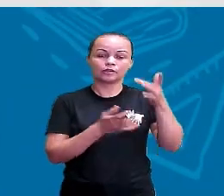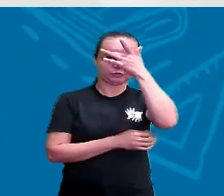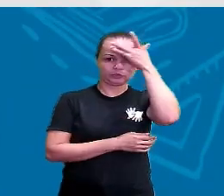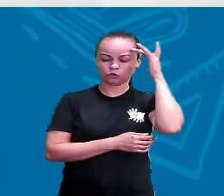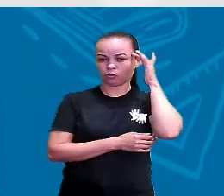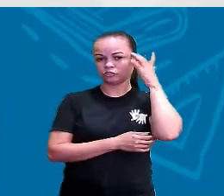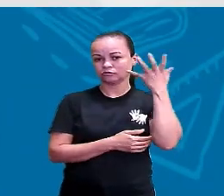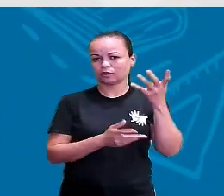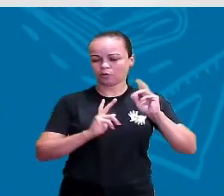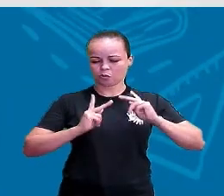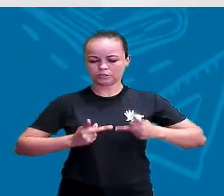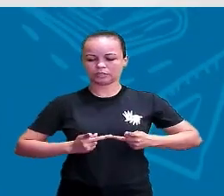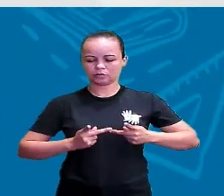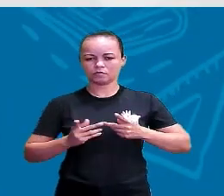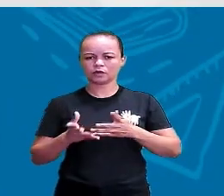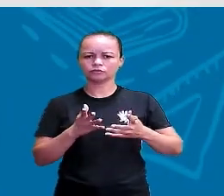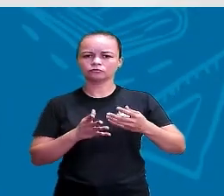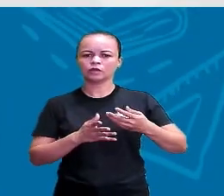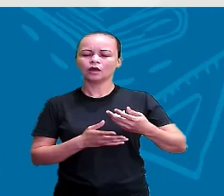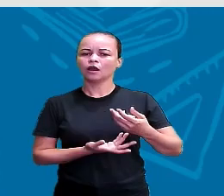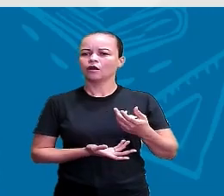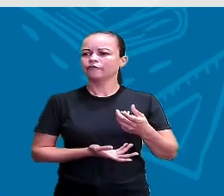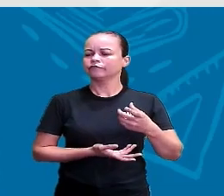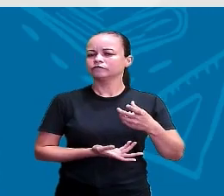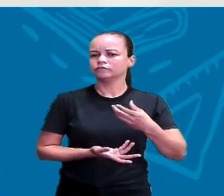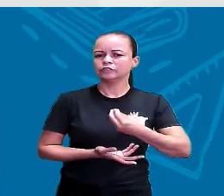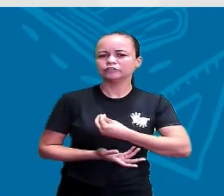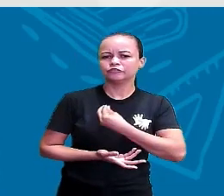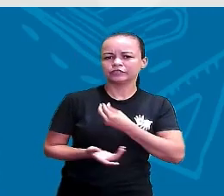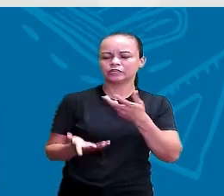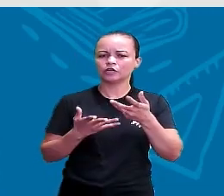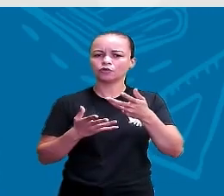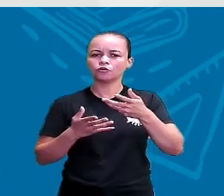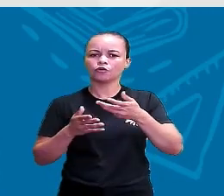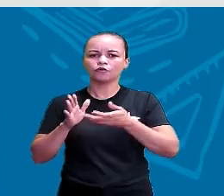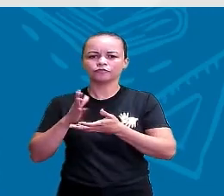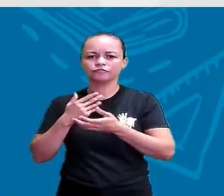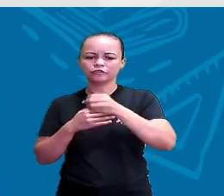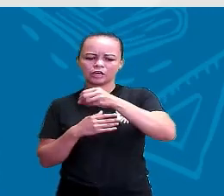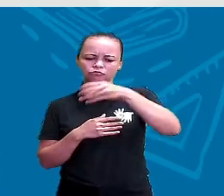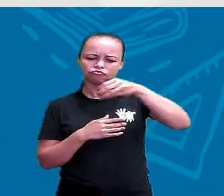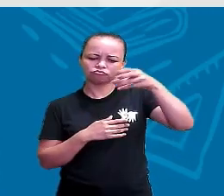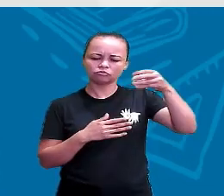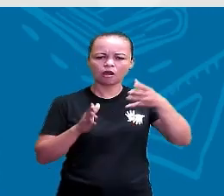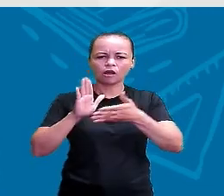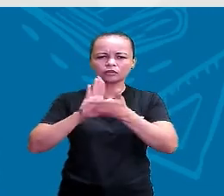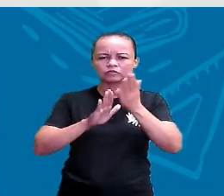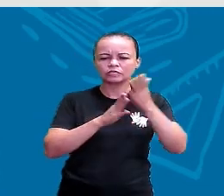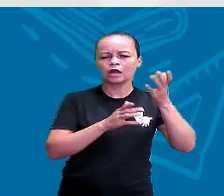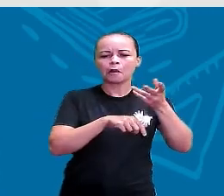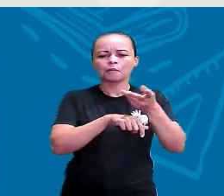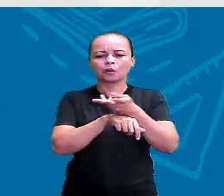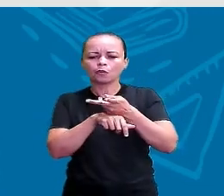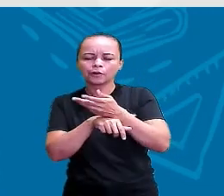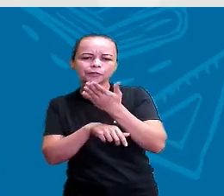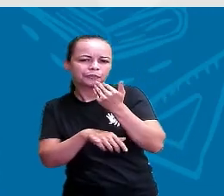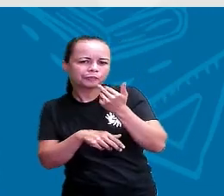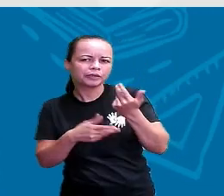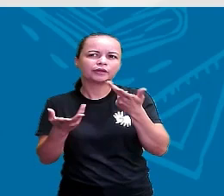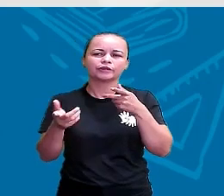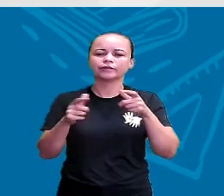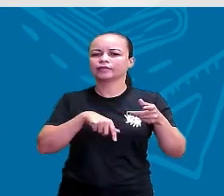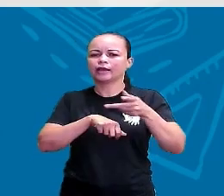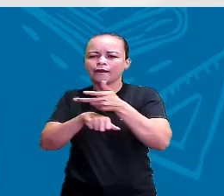viajando de lugar pra lugar, atrás de caça, atrás de alimento.